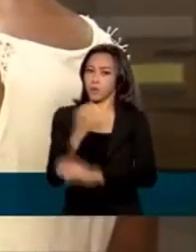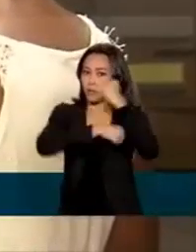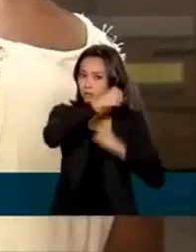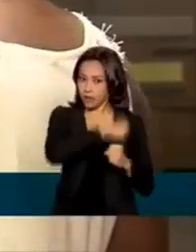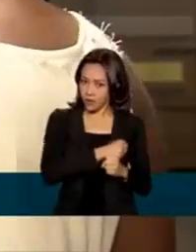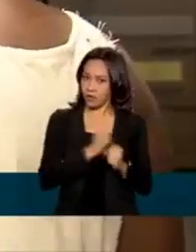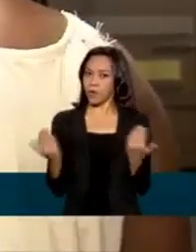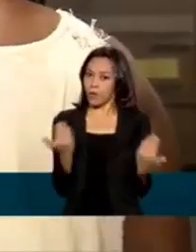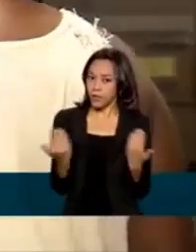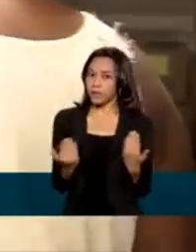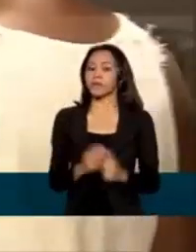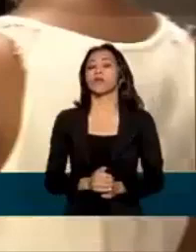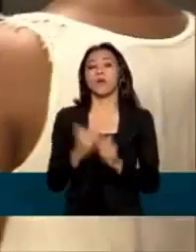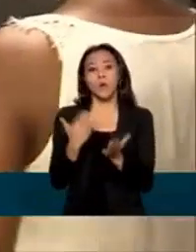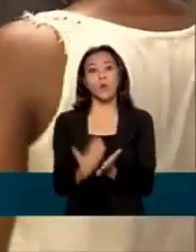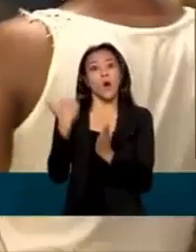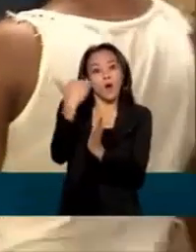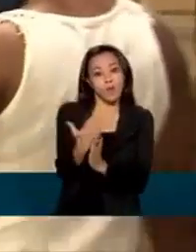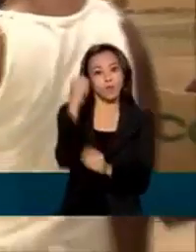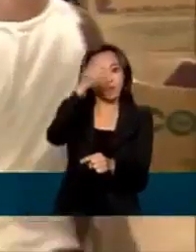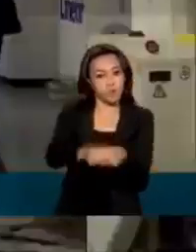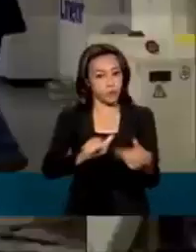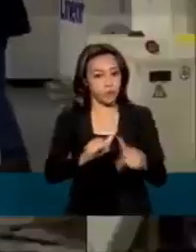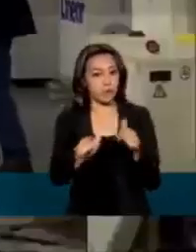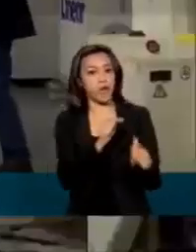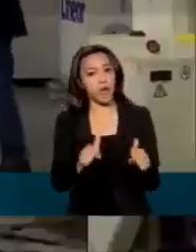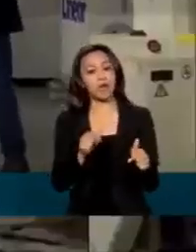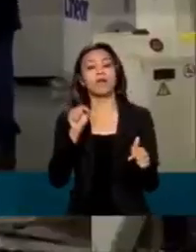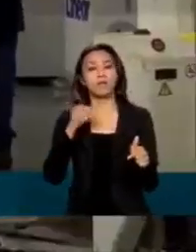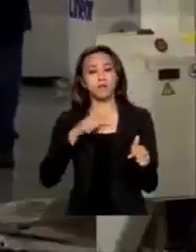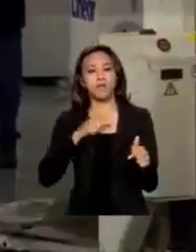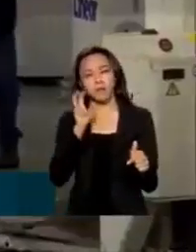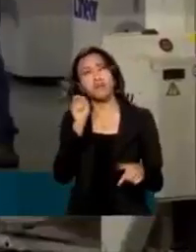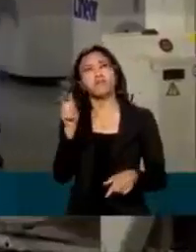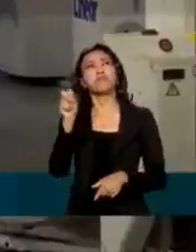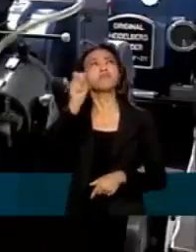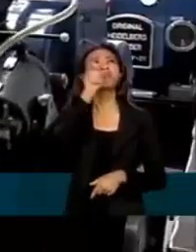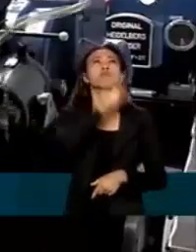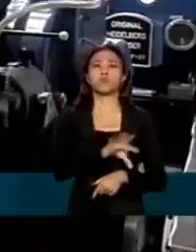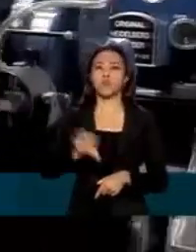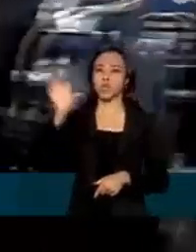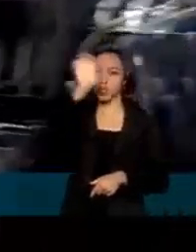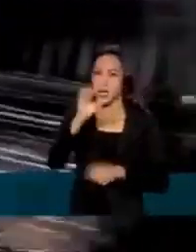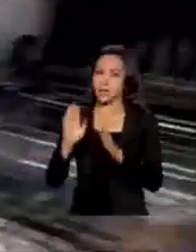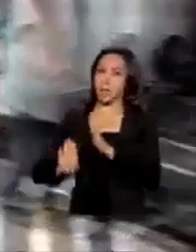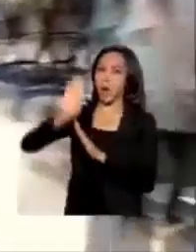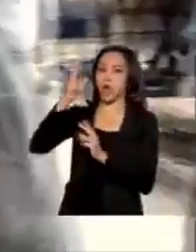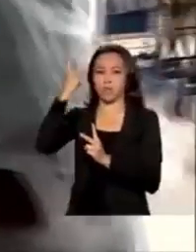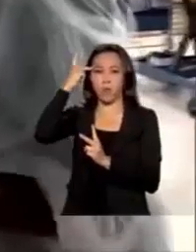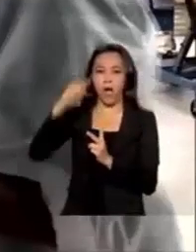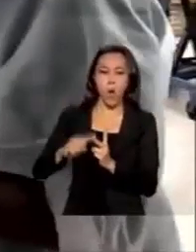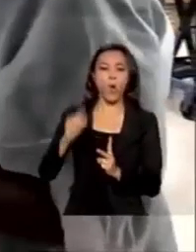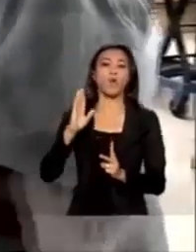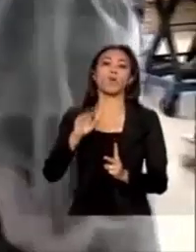O crescimento do emprego foi verificado em todos os estados Com destaque para São Paulo, Minas